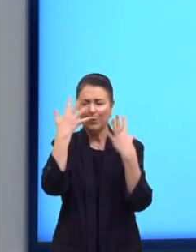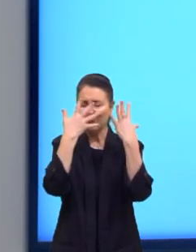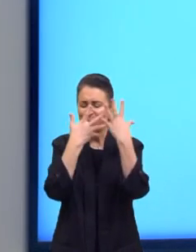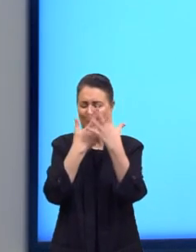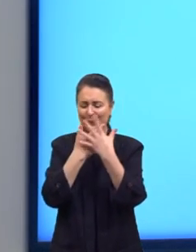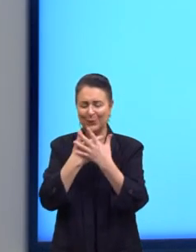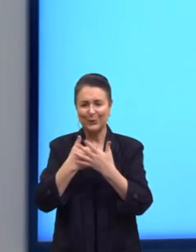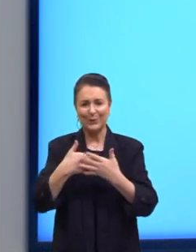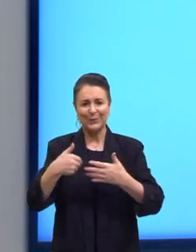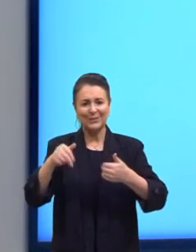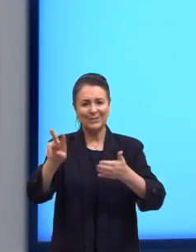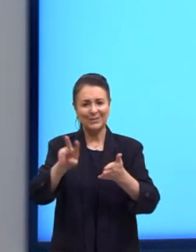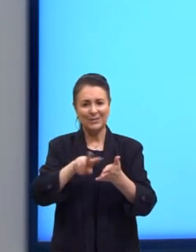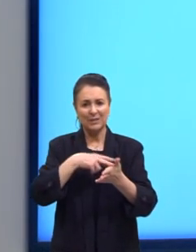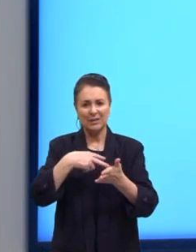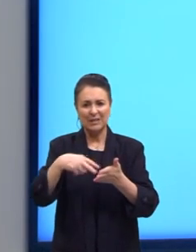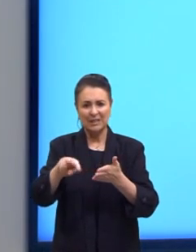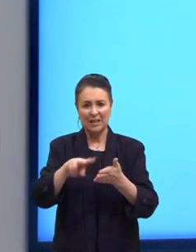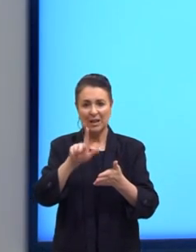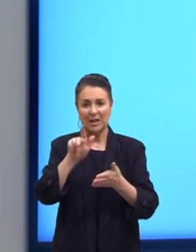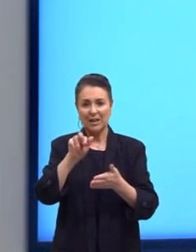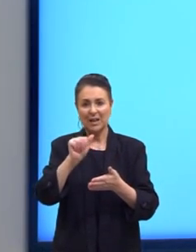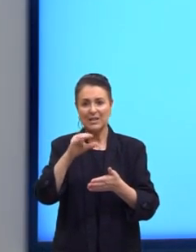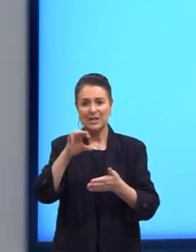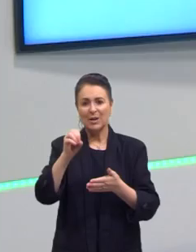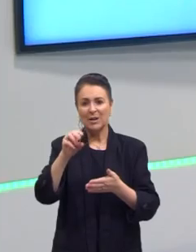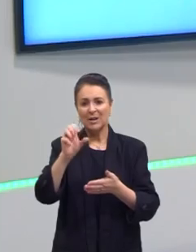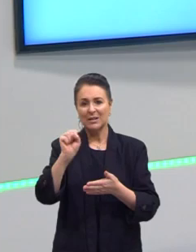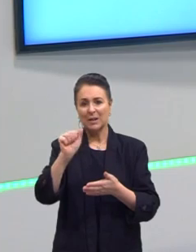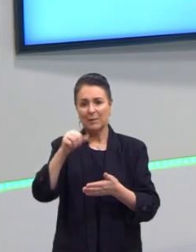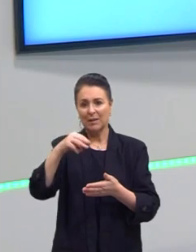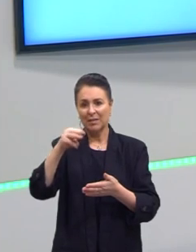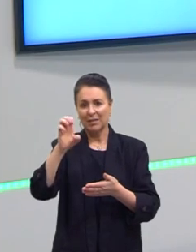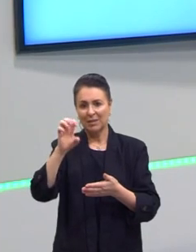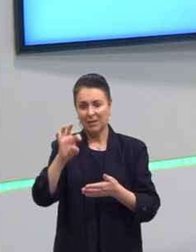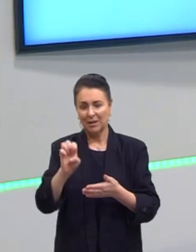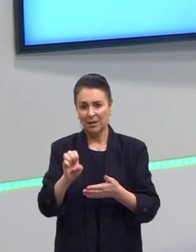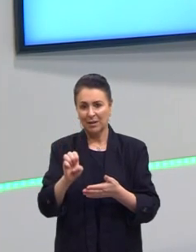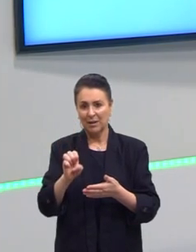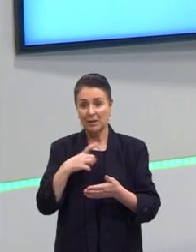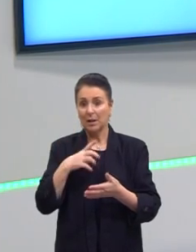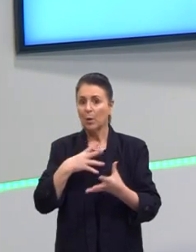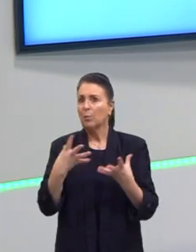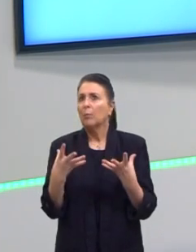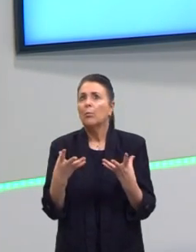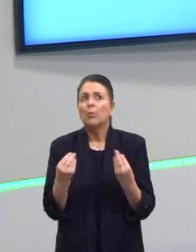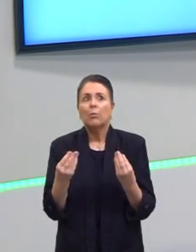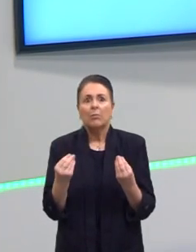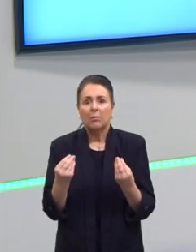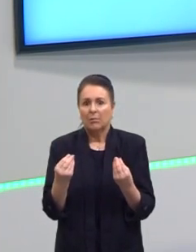Ela dançou graciosamente. É uma coisa. Ela dançou muito graciosamente. É outra bem diferente, né?